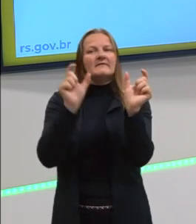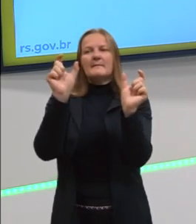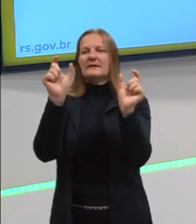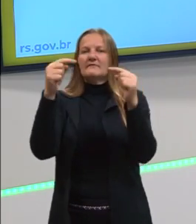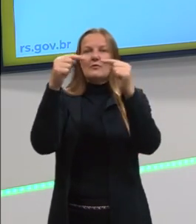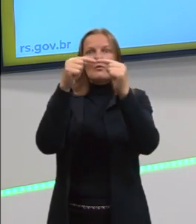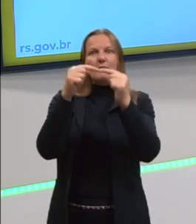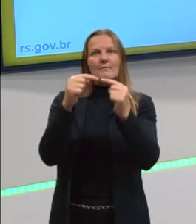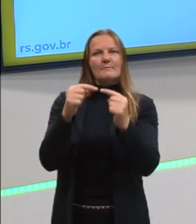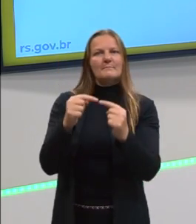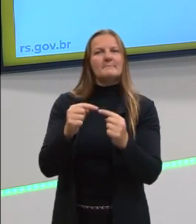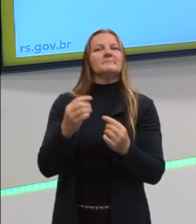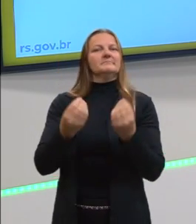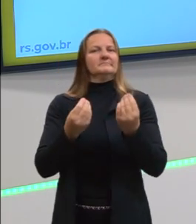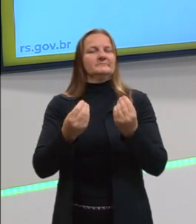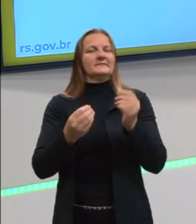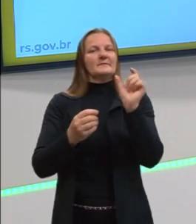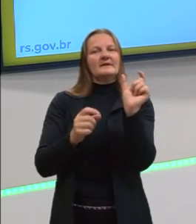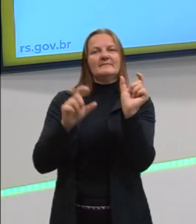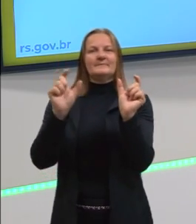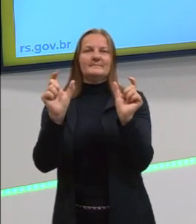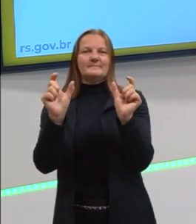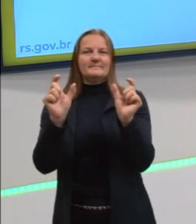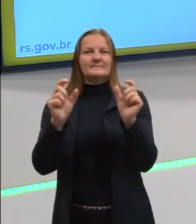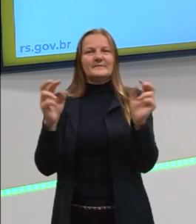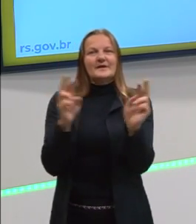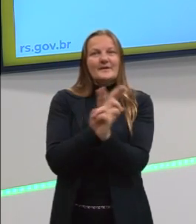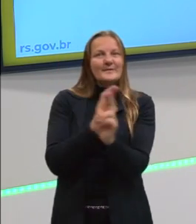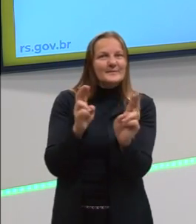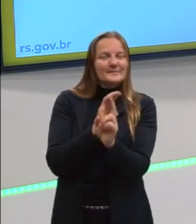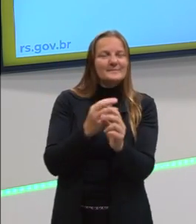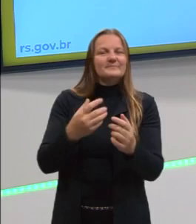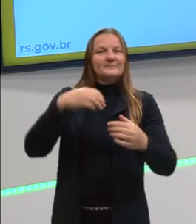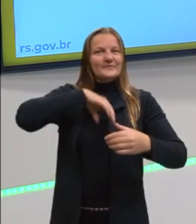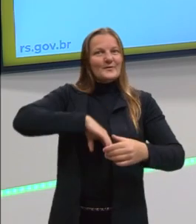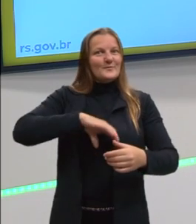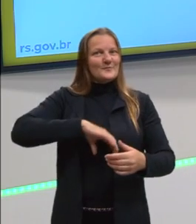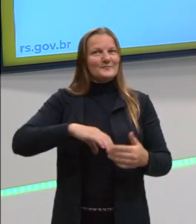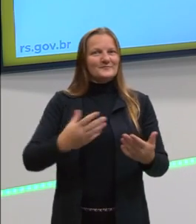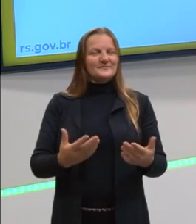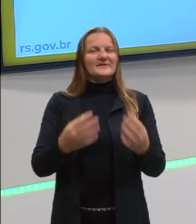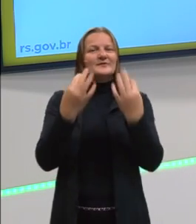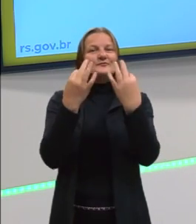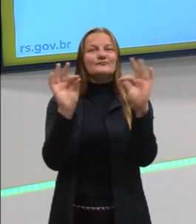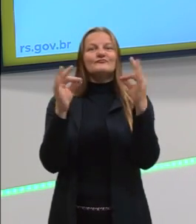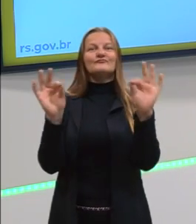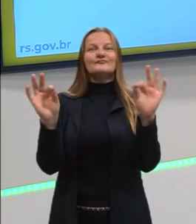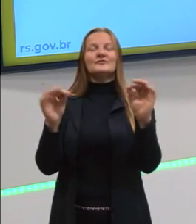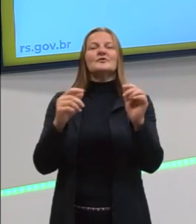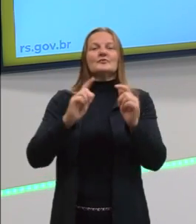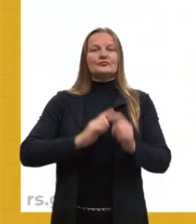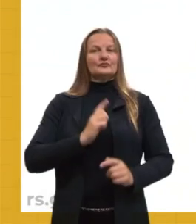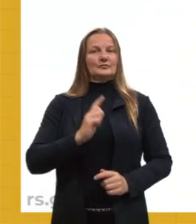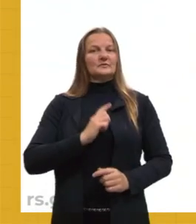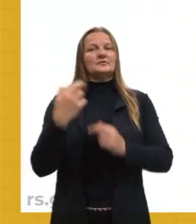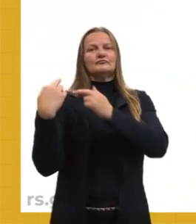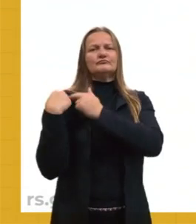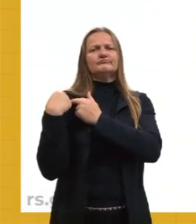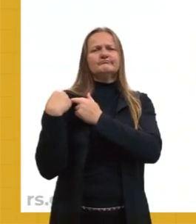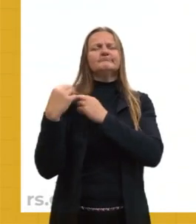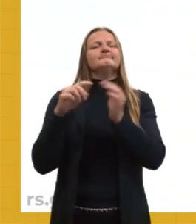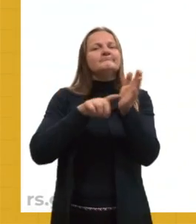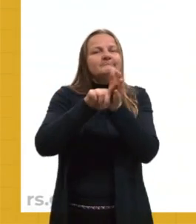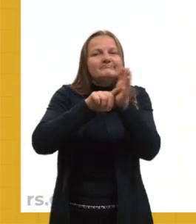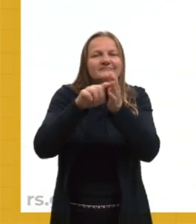a gente pode fazer com as palavras da nossa língua portuguesa. Então, a sintaxe vai ser a parte da gramática responsável por